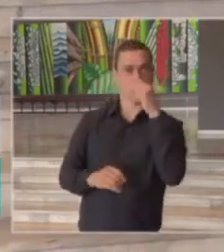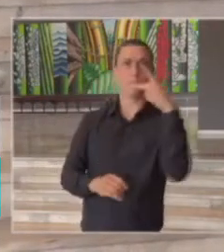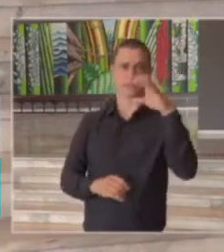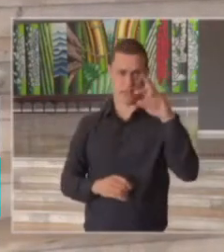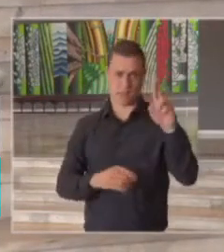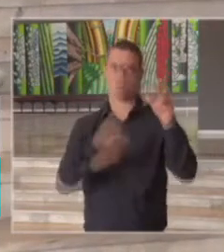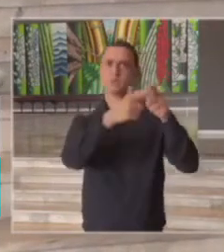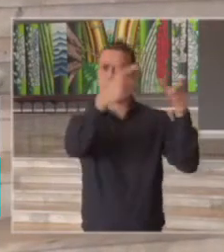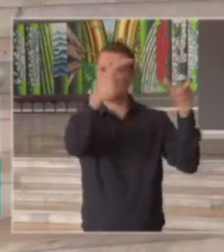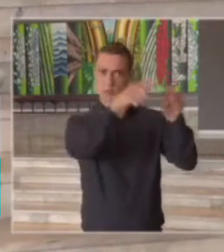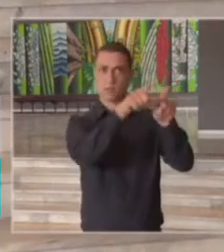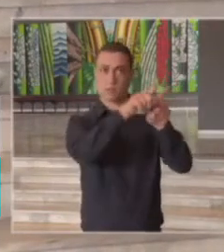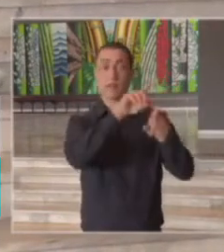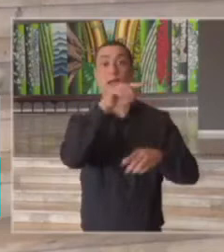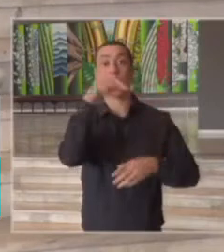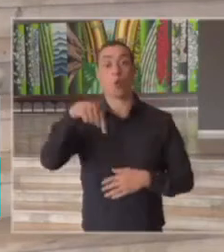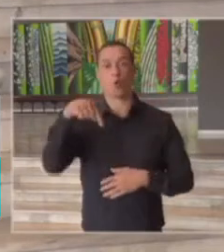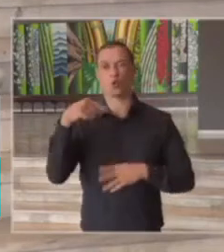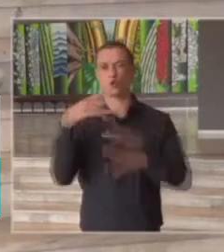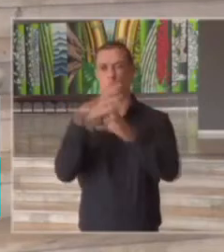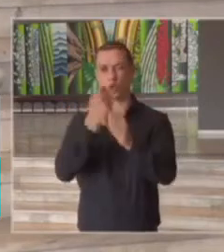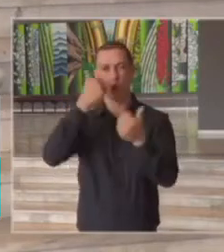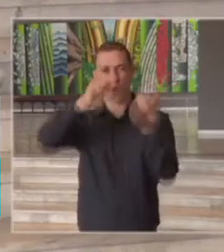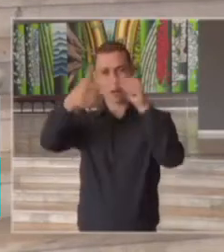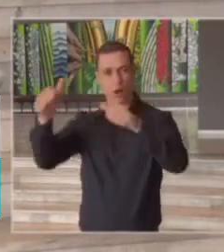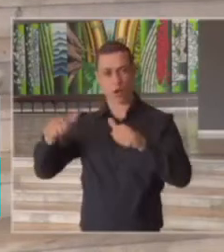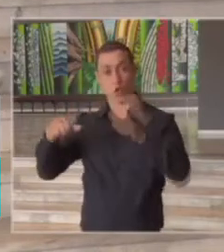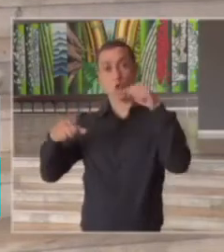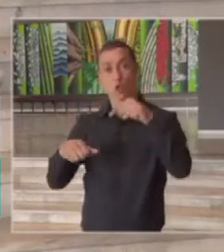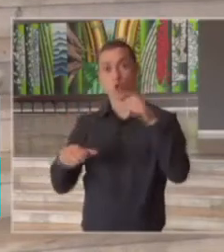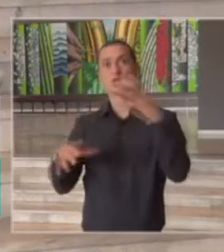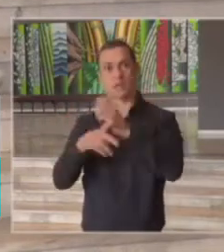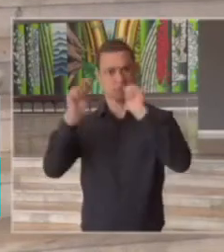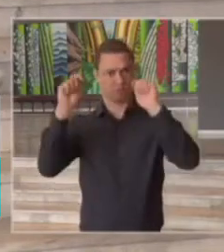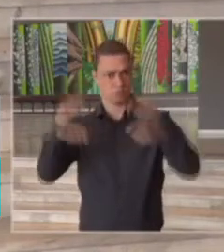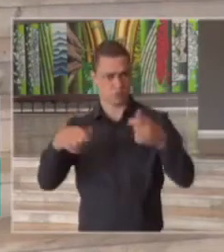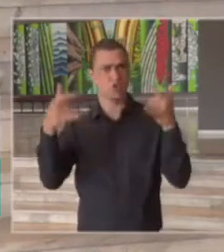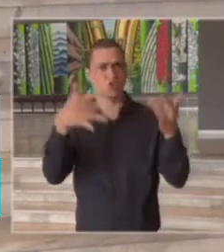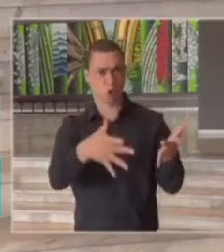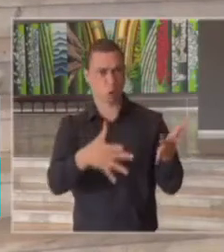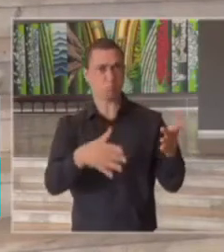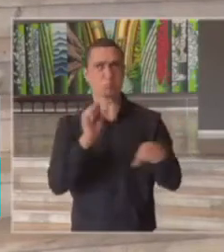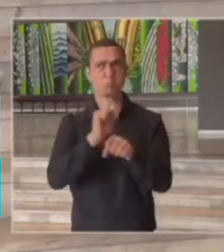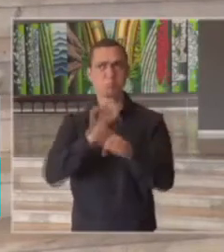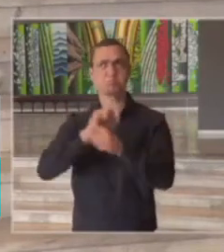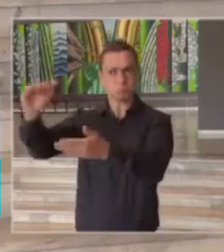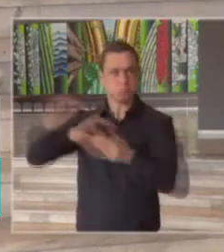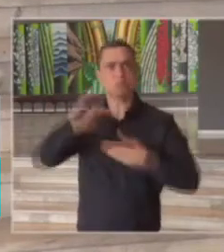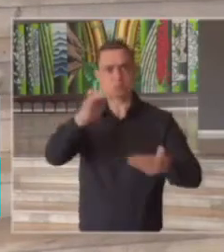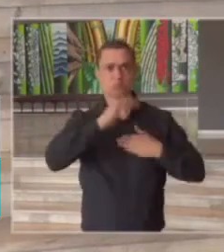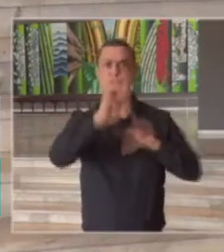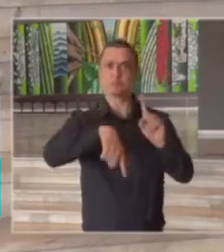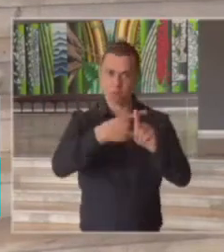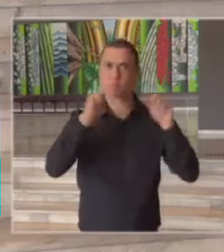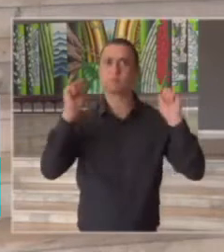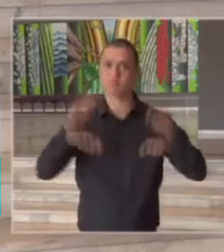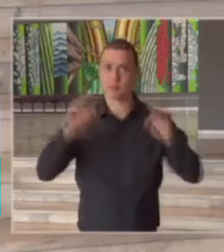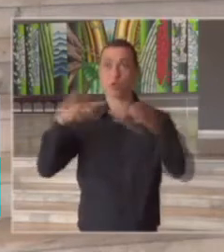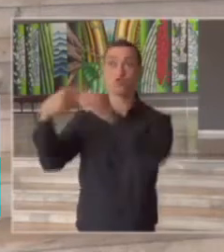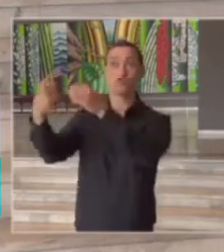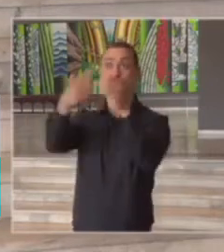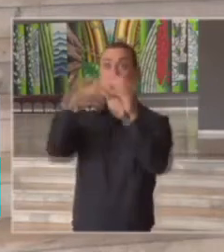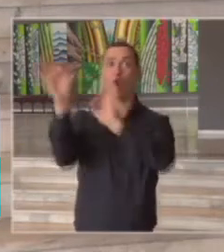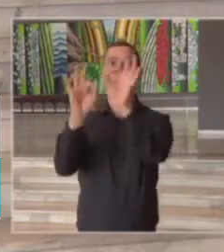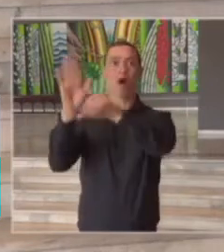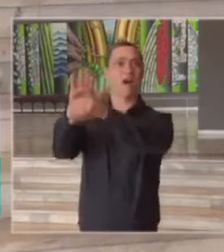muito o seu número hoje a rede de laboratório ainda está com capacidade para receber mais exames os municípios estão se